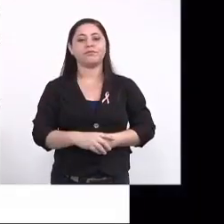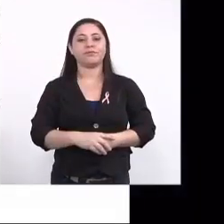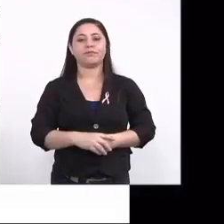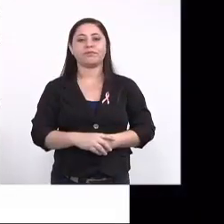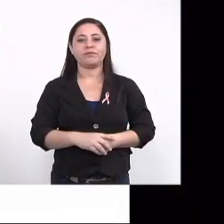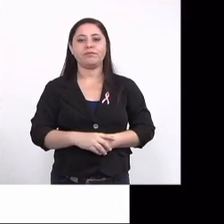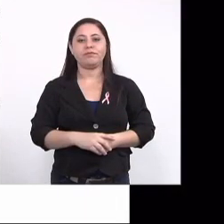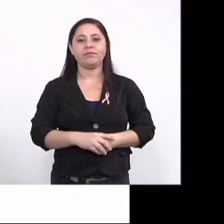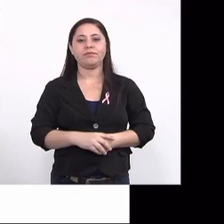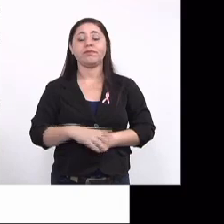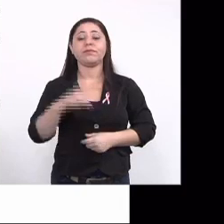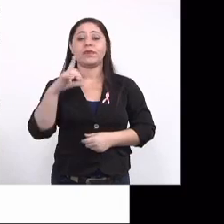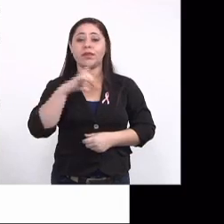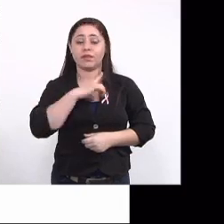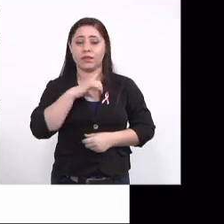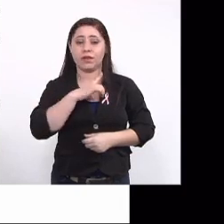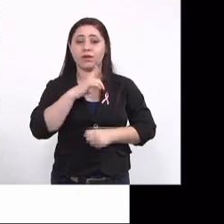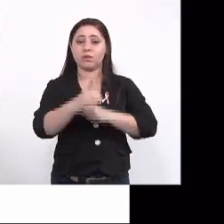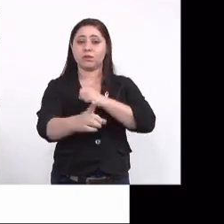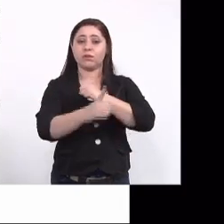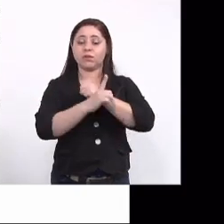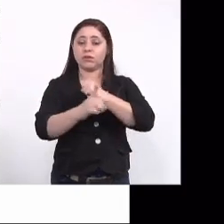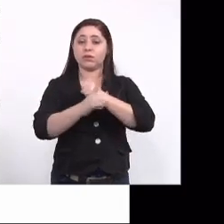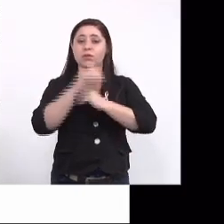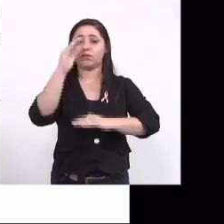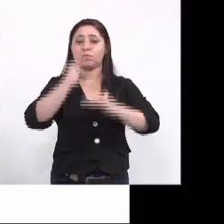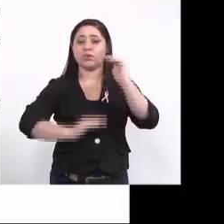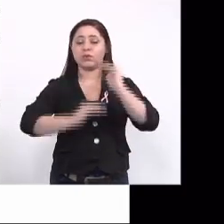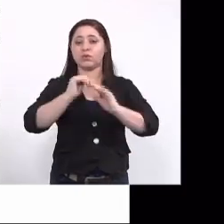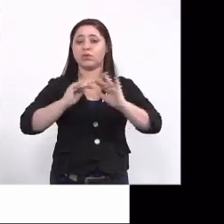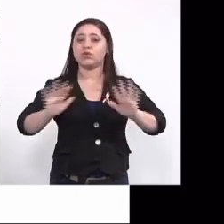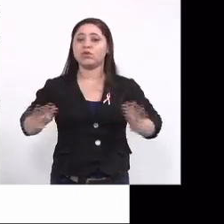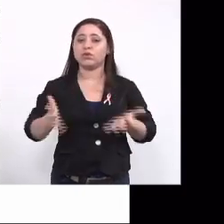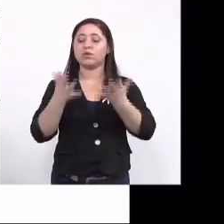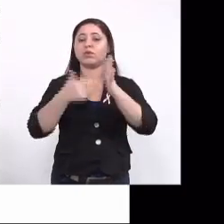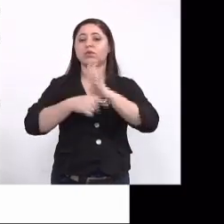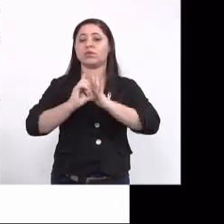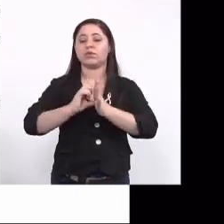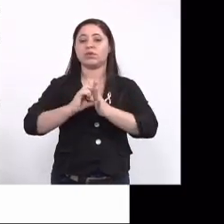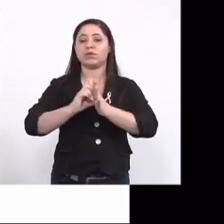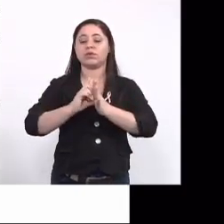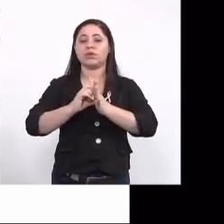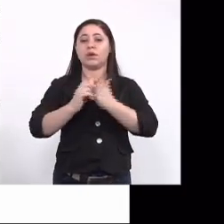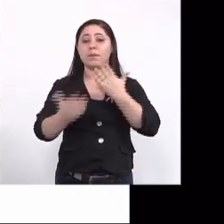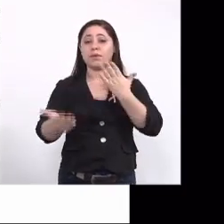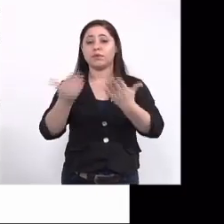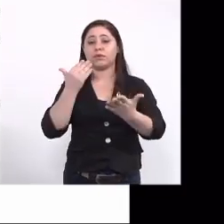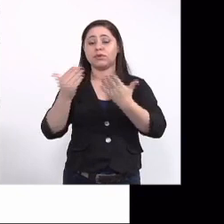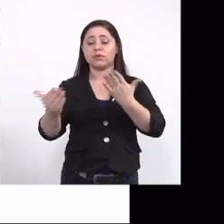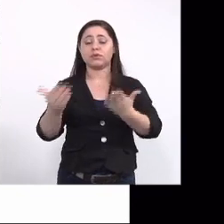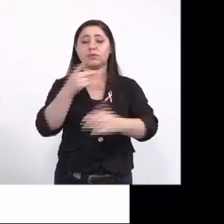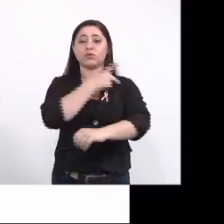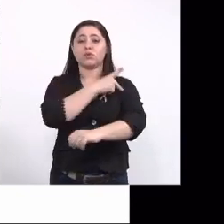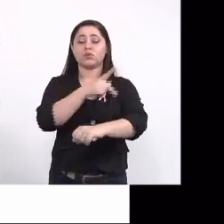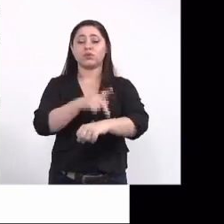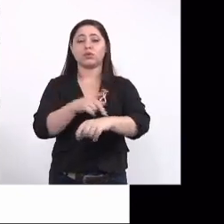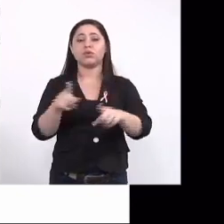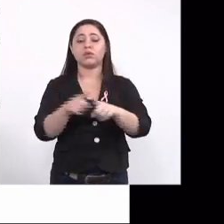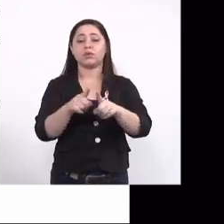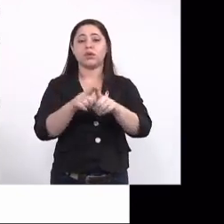então a gente tem lá um atendimento interprofissional estimulação precoce psicoterapia para mãe